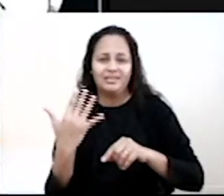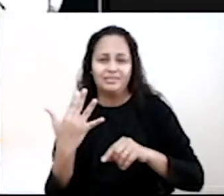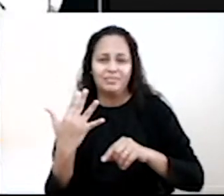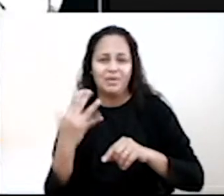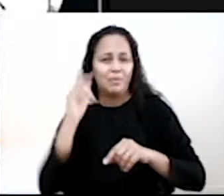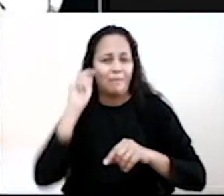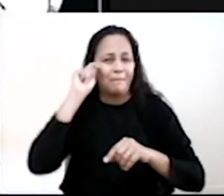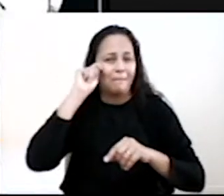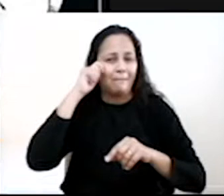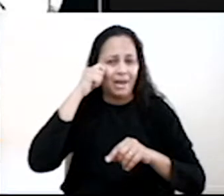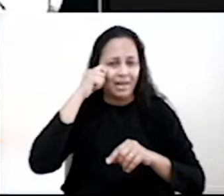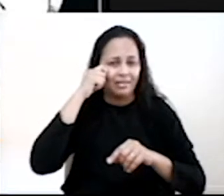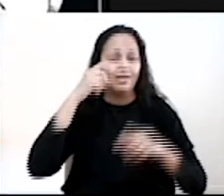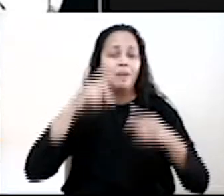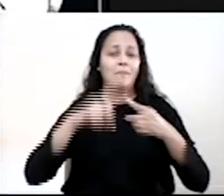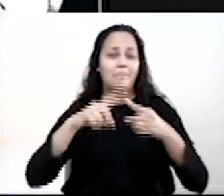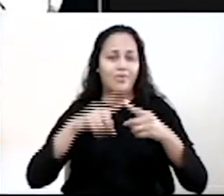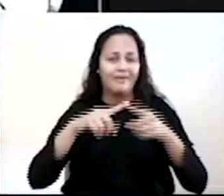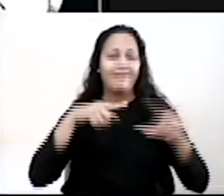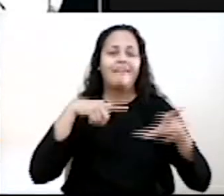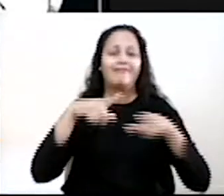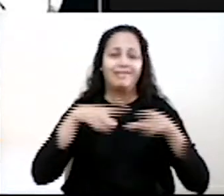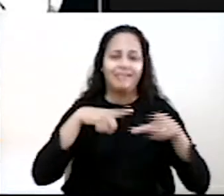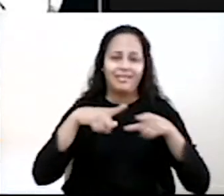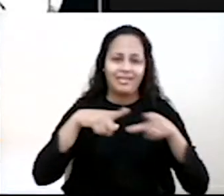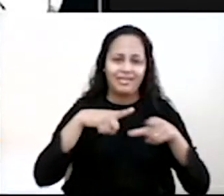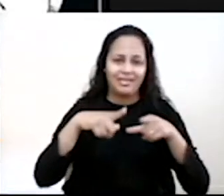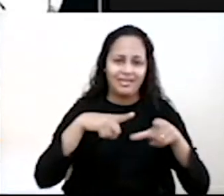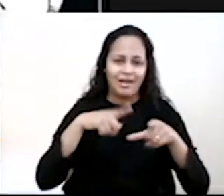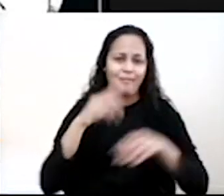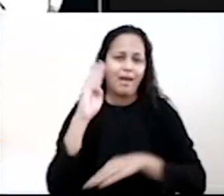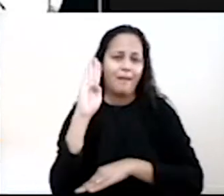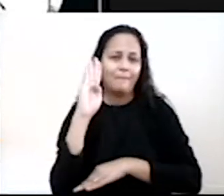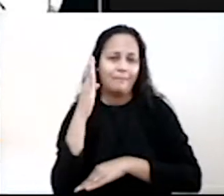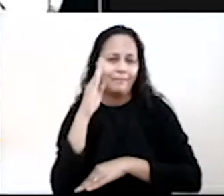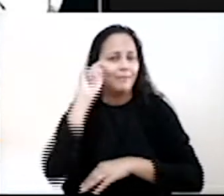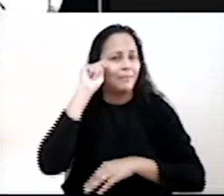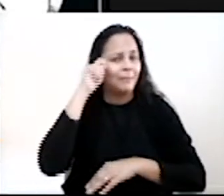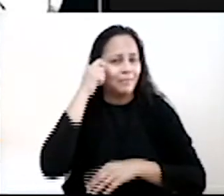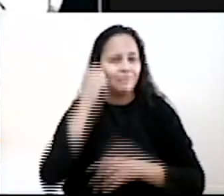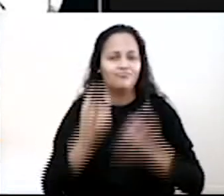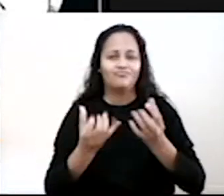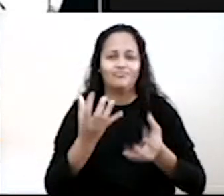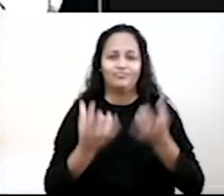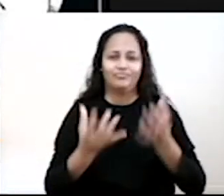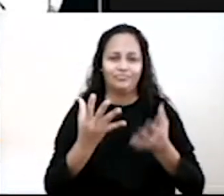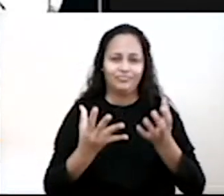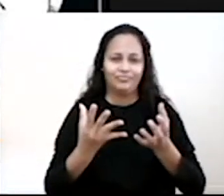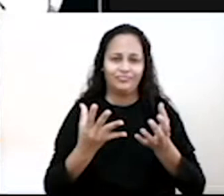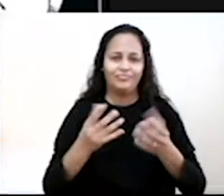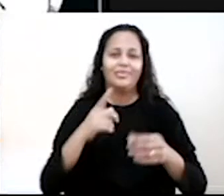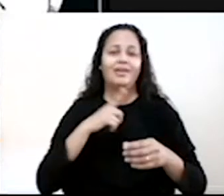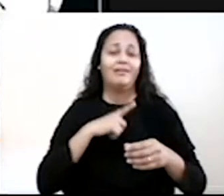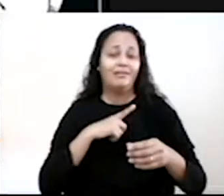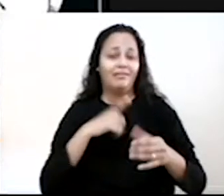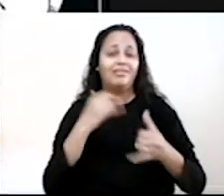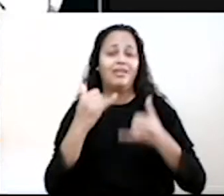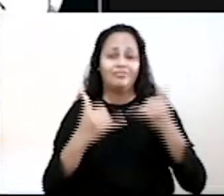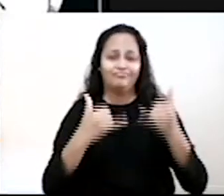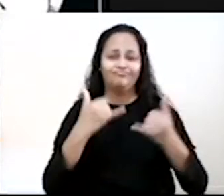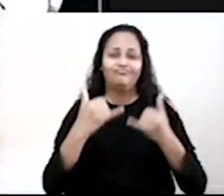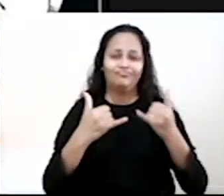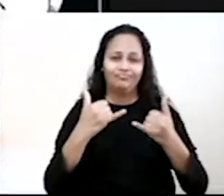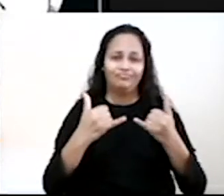ressecadas, as unhas pretas. Por quê? Porque ela trabalha numa carvoaria. E aí embaixo tem um mursinho que representa justamente